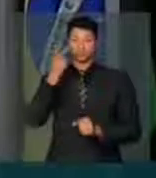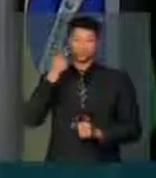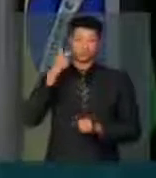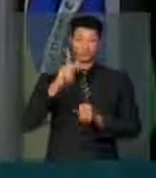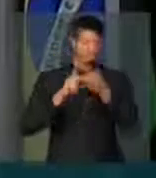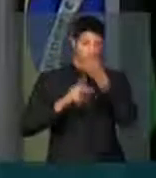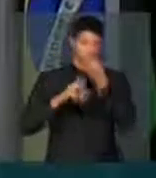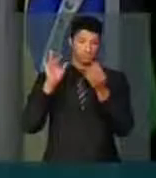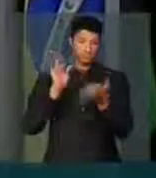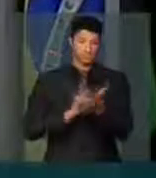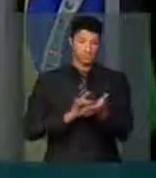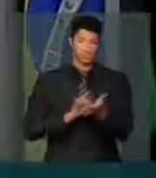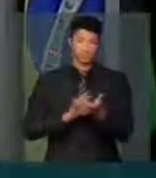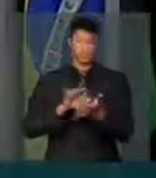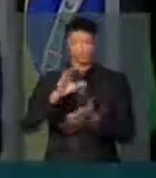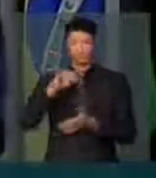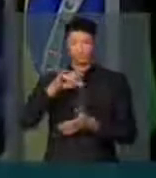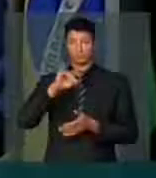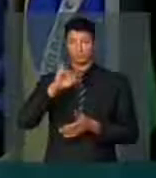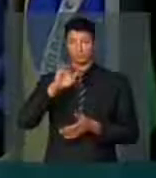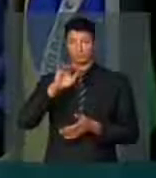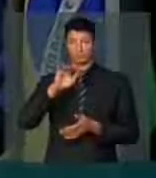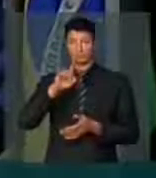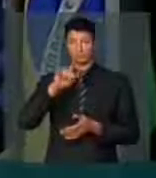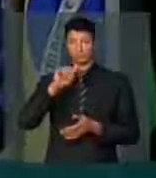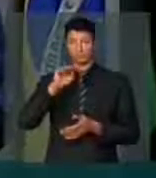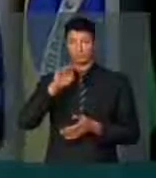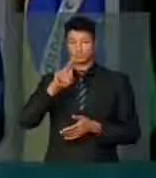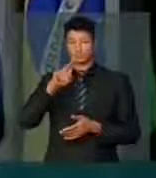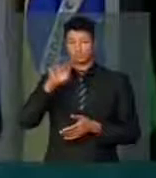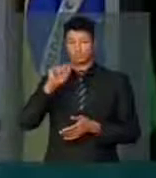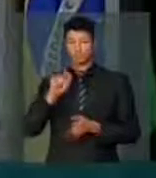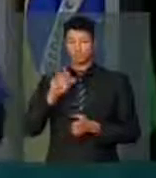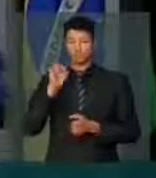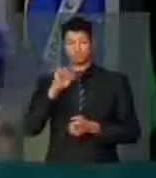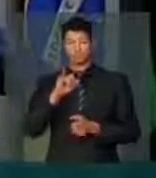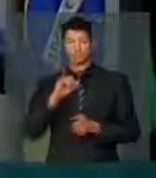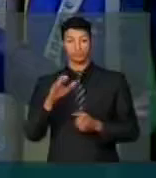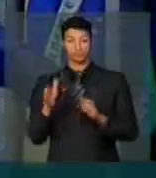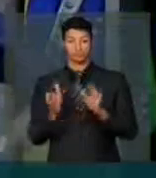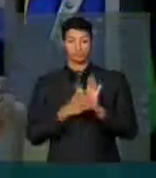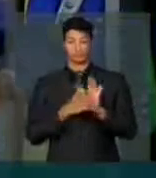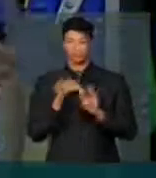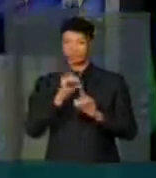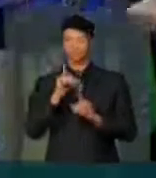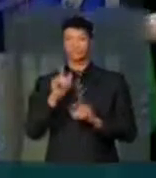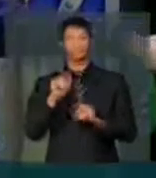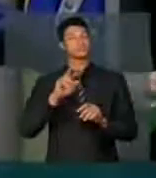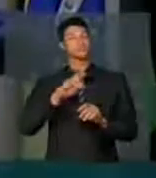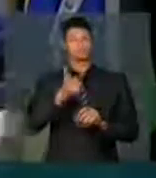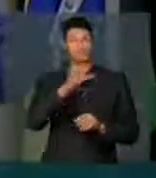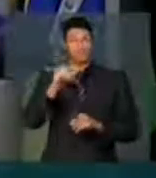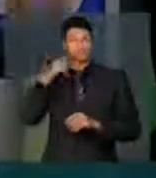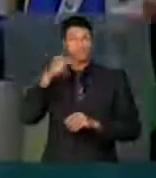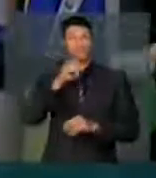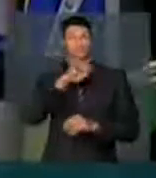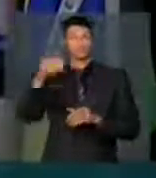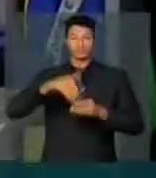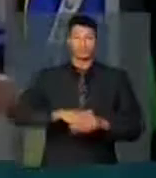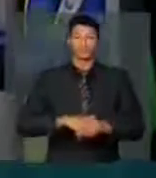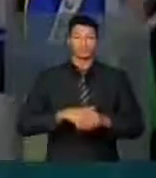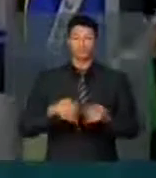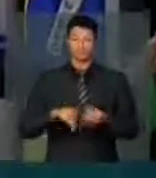efeito da candidatura majoritária. Se, e na proporcional não, aí serão os dez partidos que vão